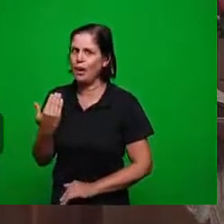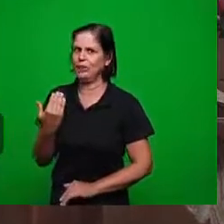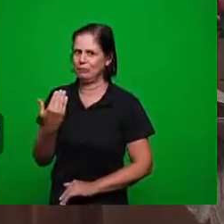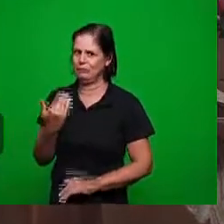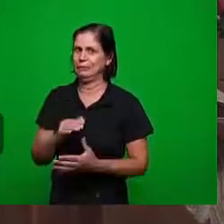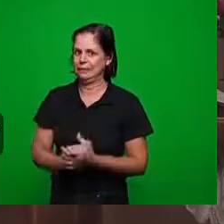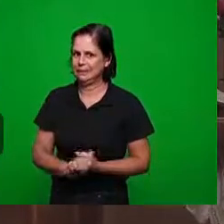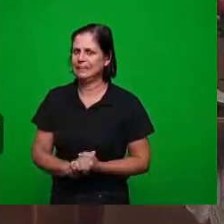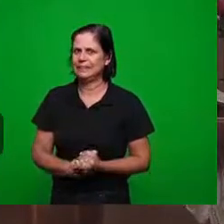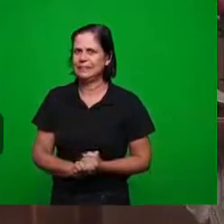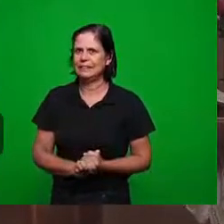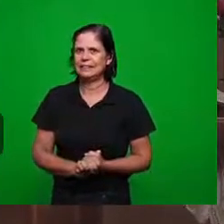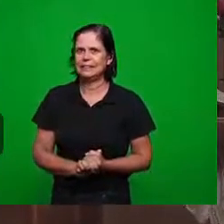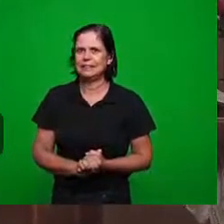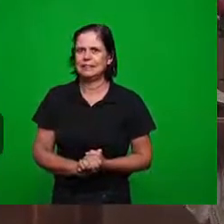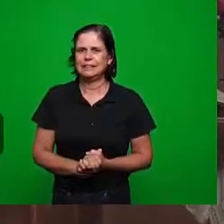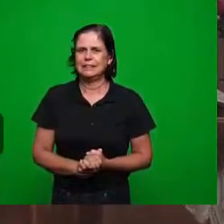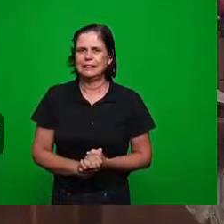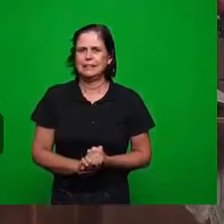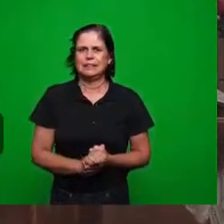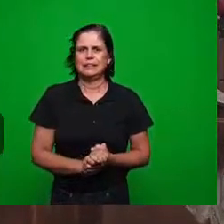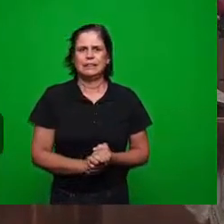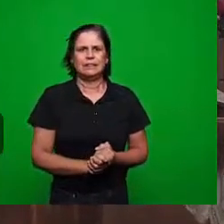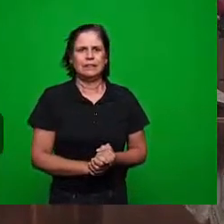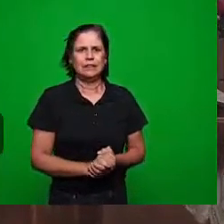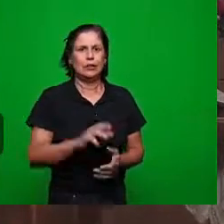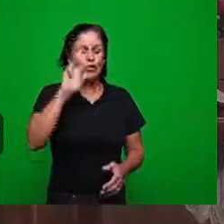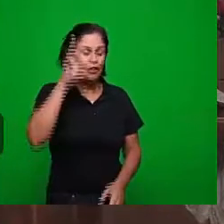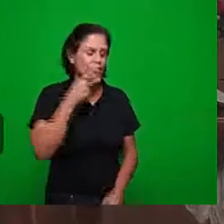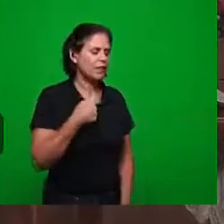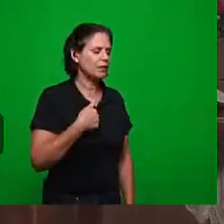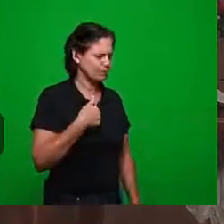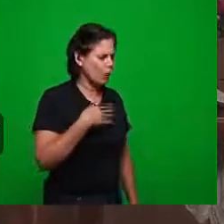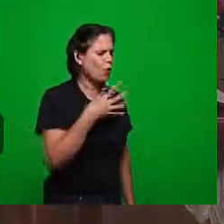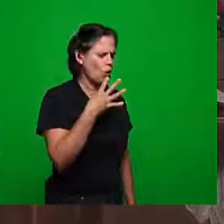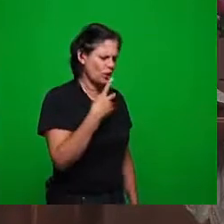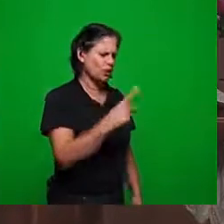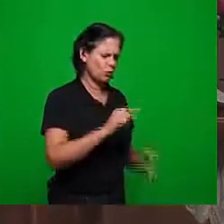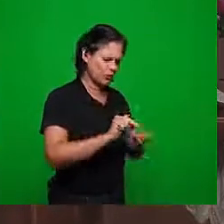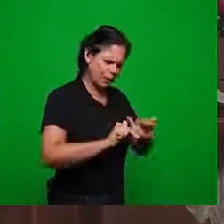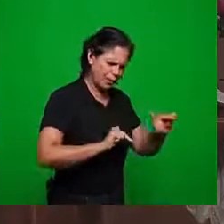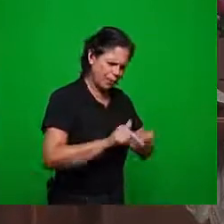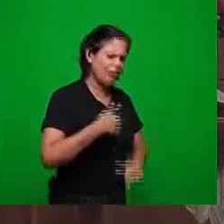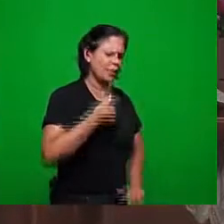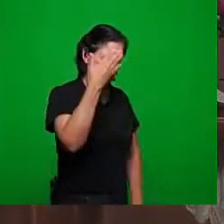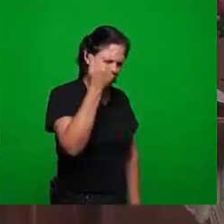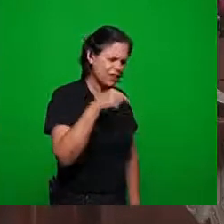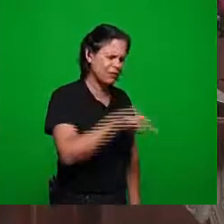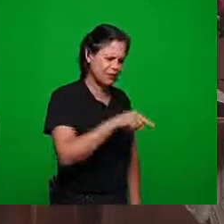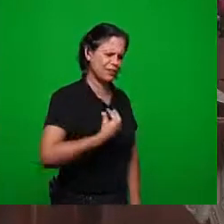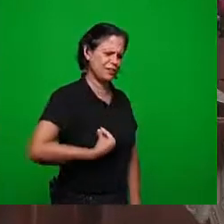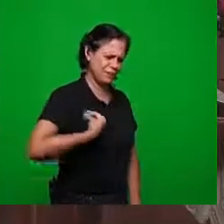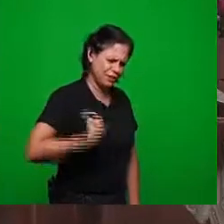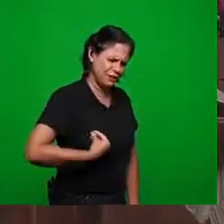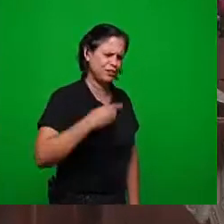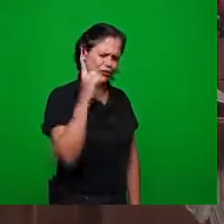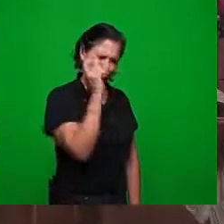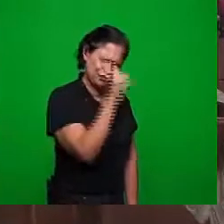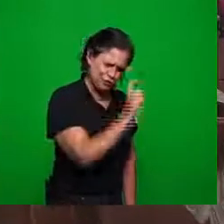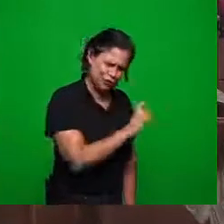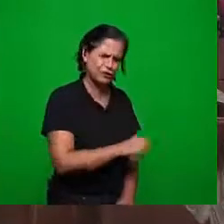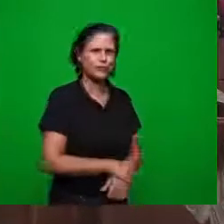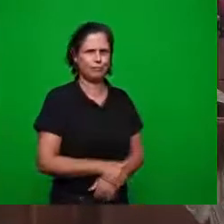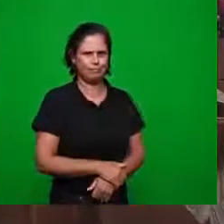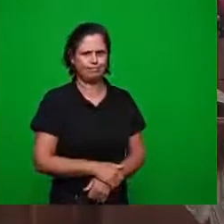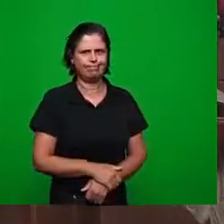aqui está aqui eu sei as tuas obras eu sei eu sei onde você está vivendo Deus